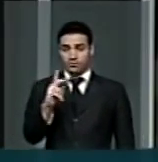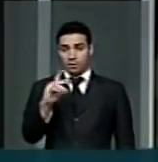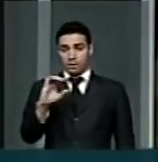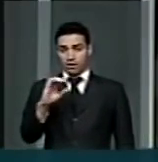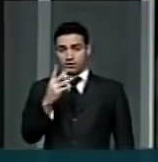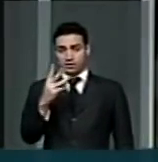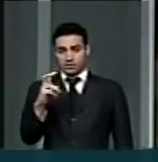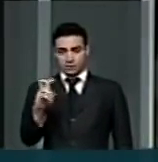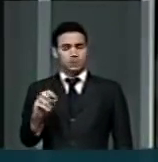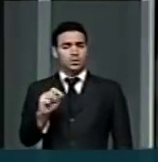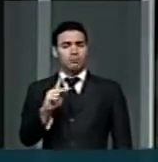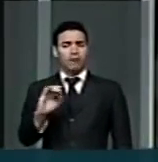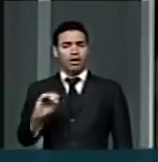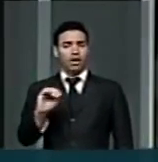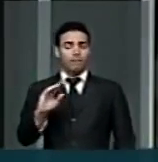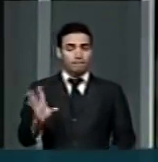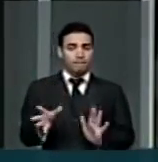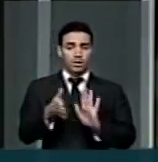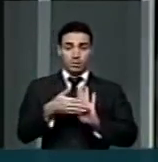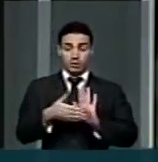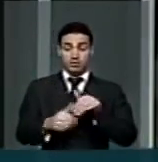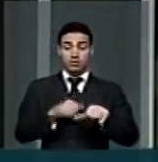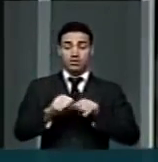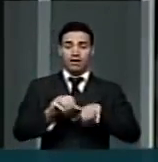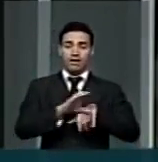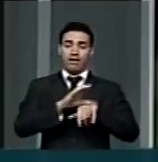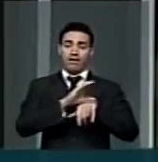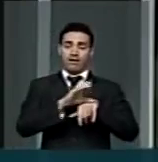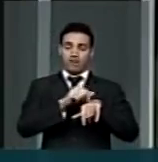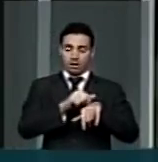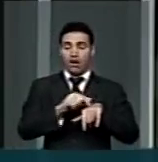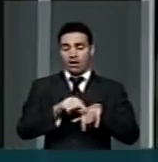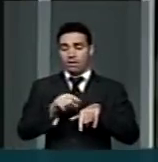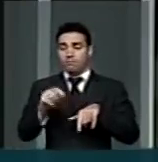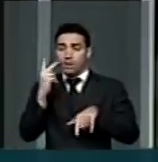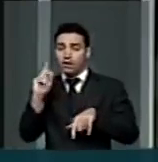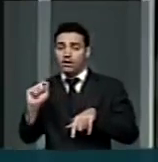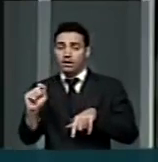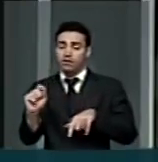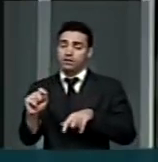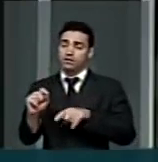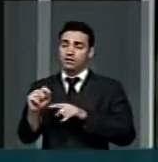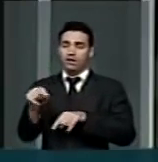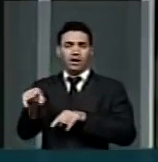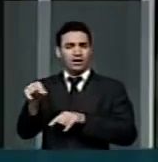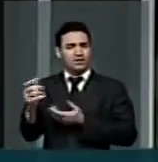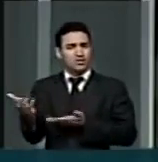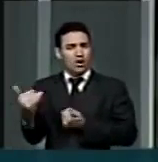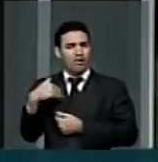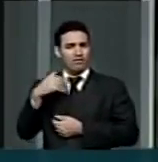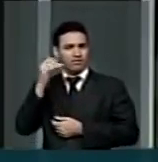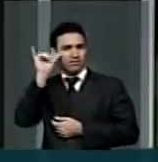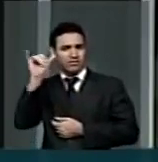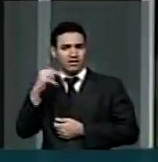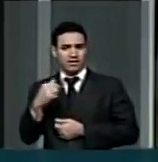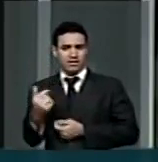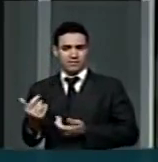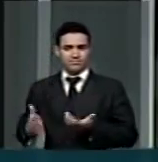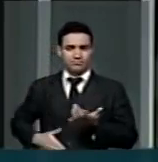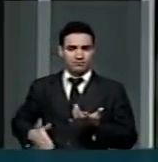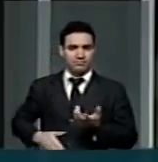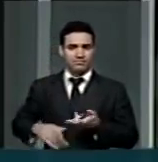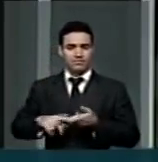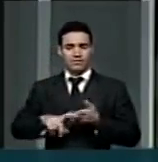fatores muito importantes para nós tirarmos os jovens do crime, tirarmos os jovens de servir como mula de